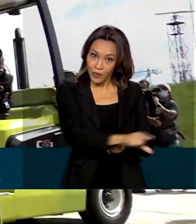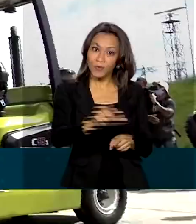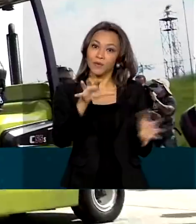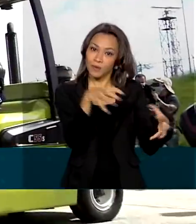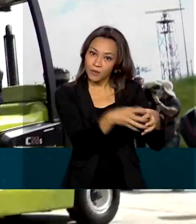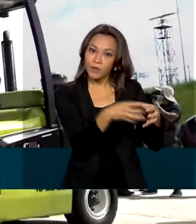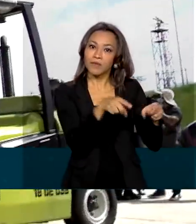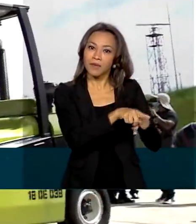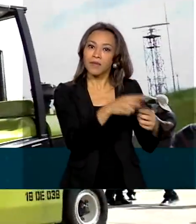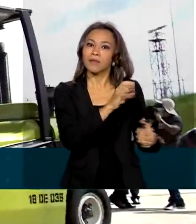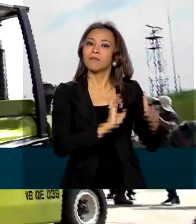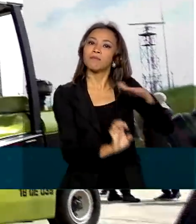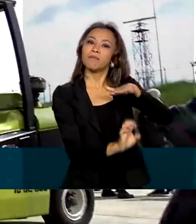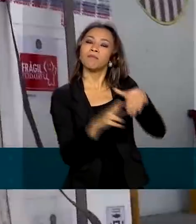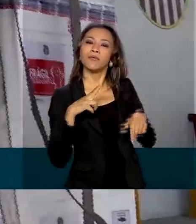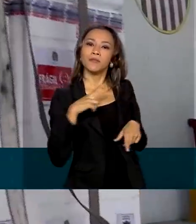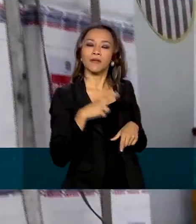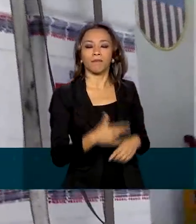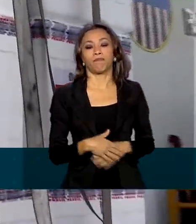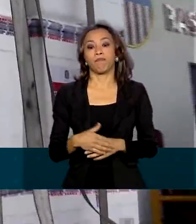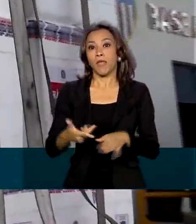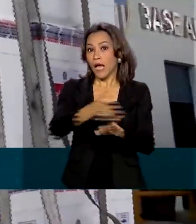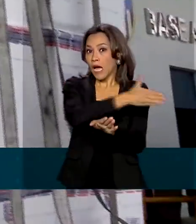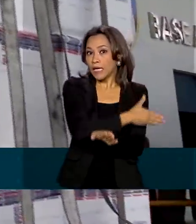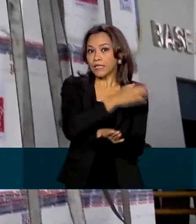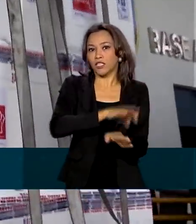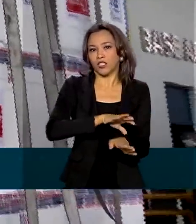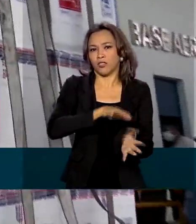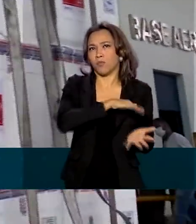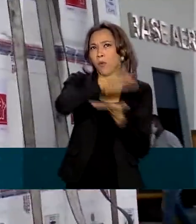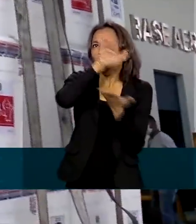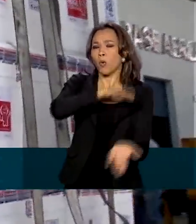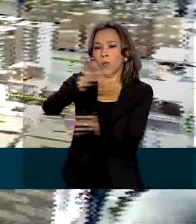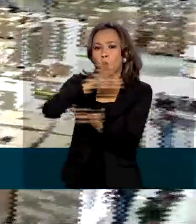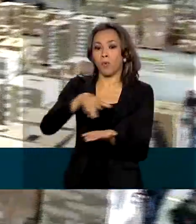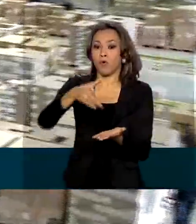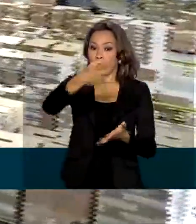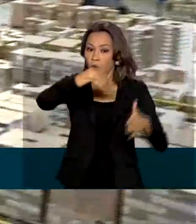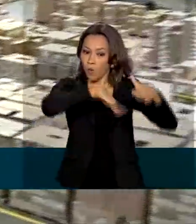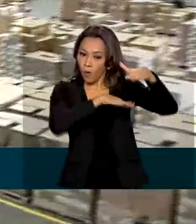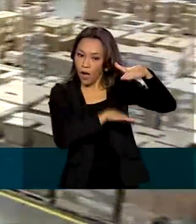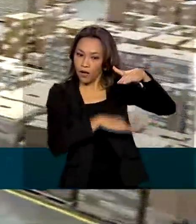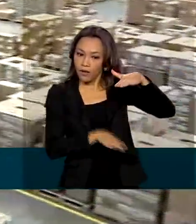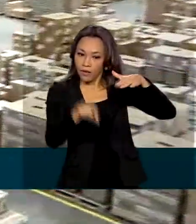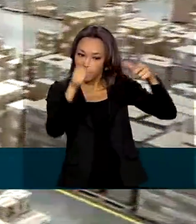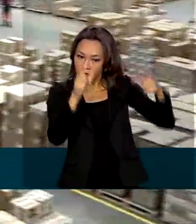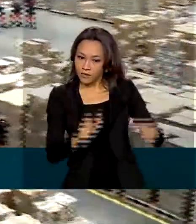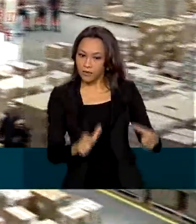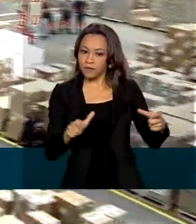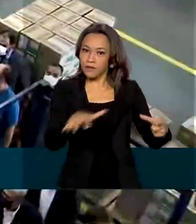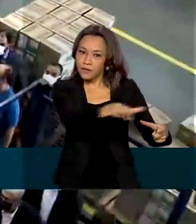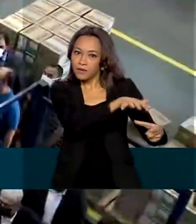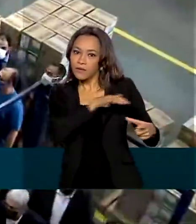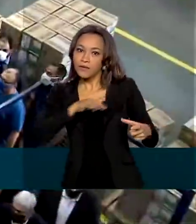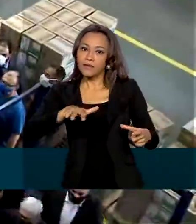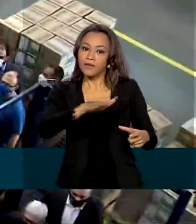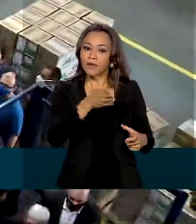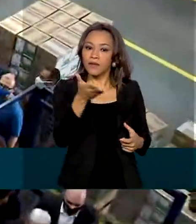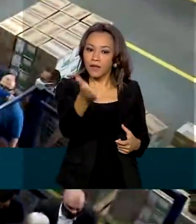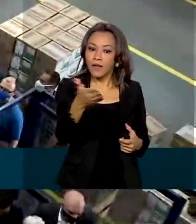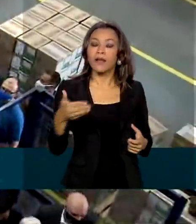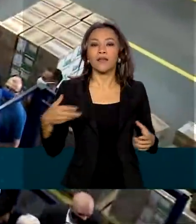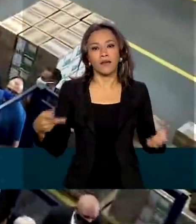Antes de serem levadas aos estados, as vacinas ficaram acondicionadas no Centro de Distribuição Logística do